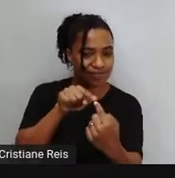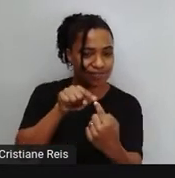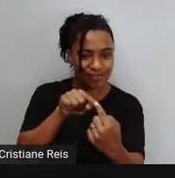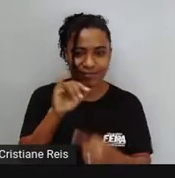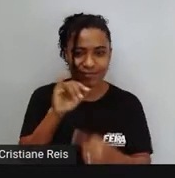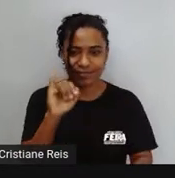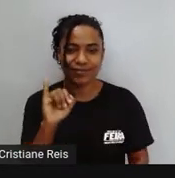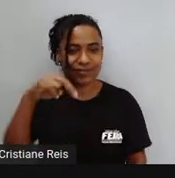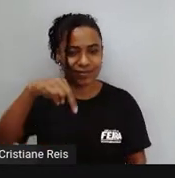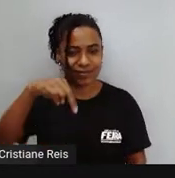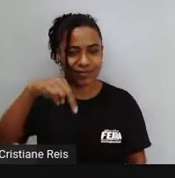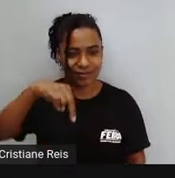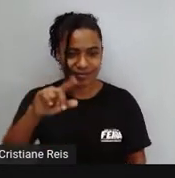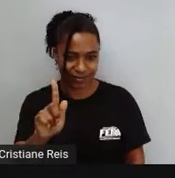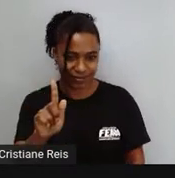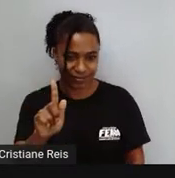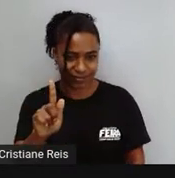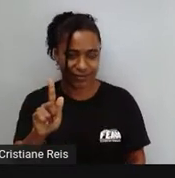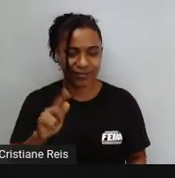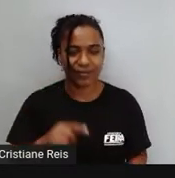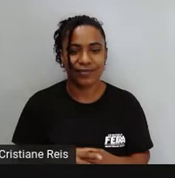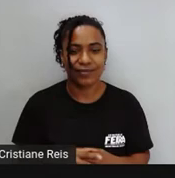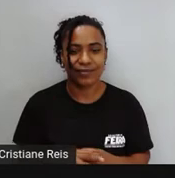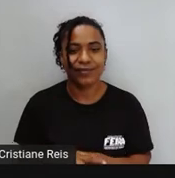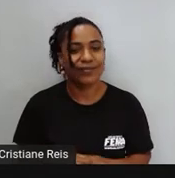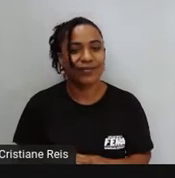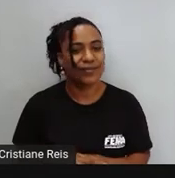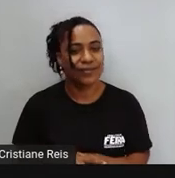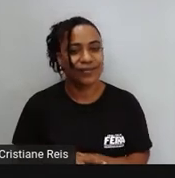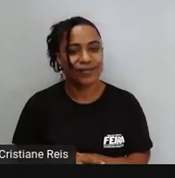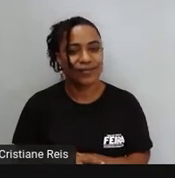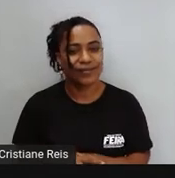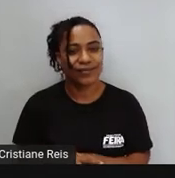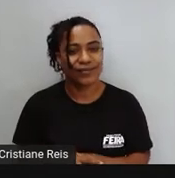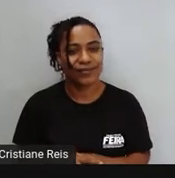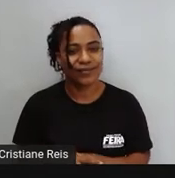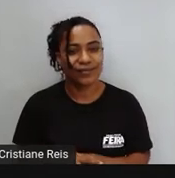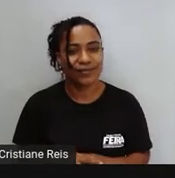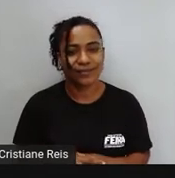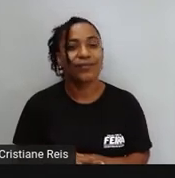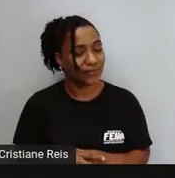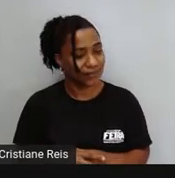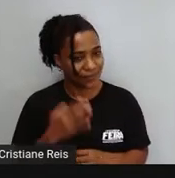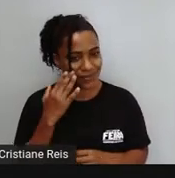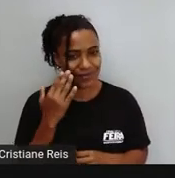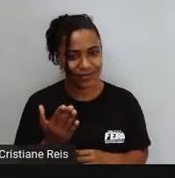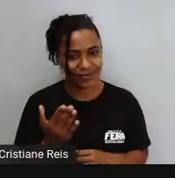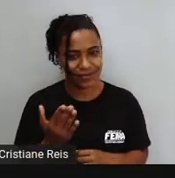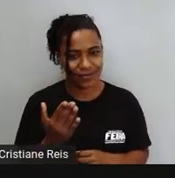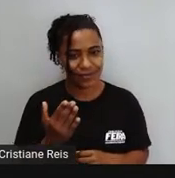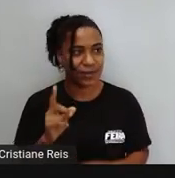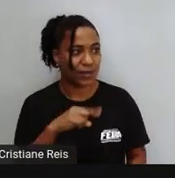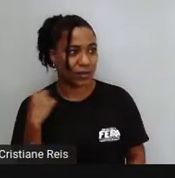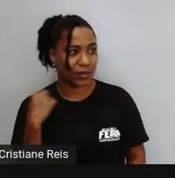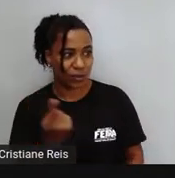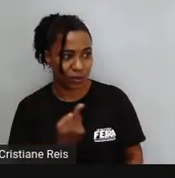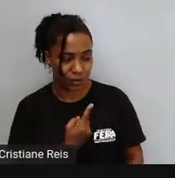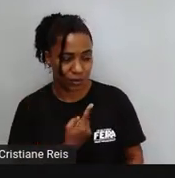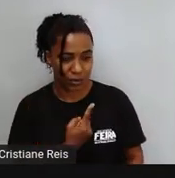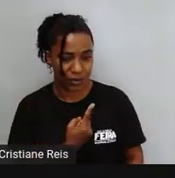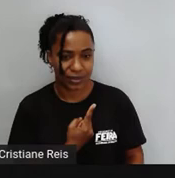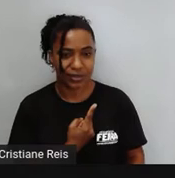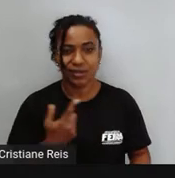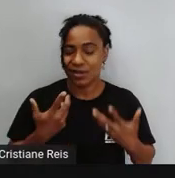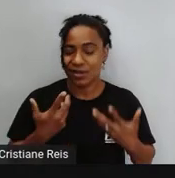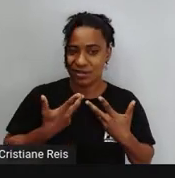Next one We aren't tired of eating pizza Nós não estamos cansados de